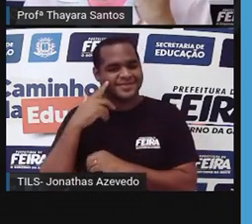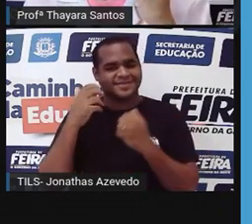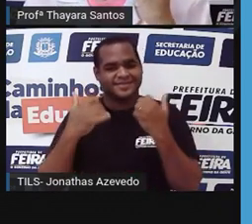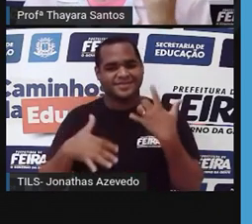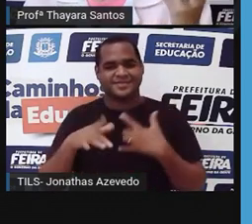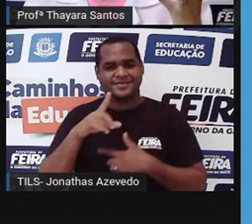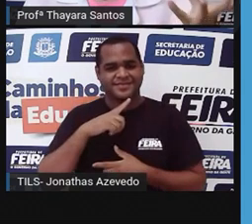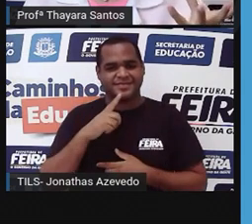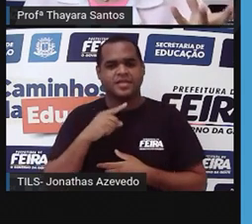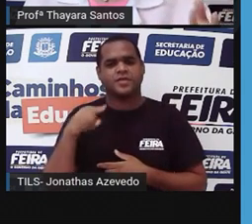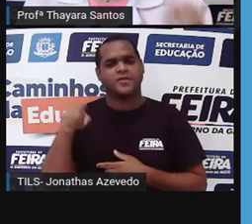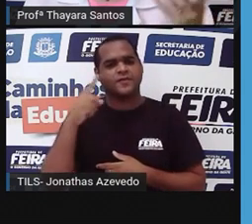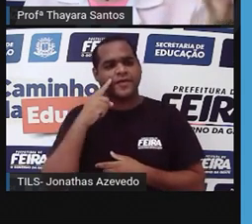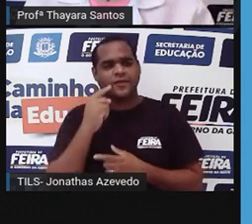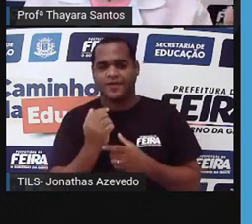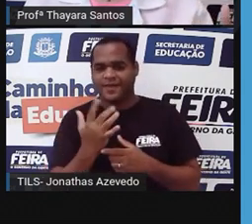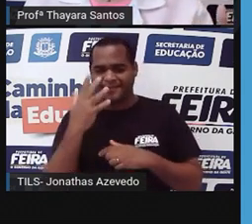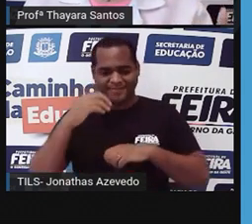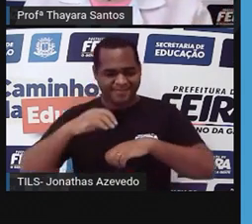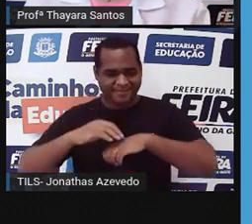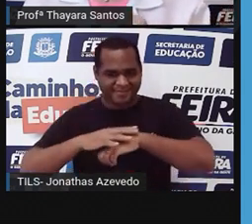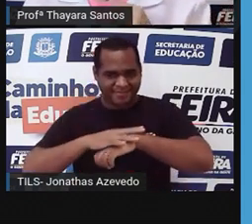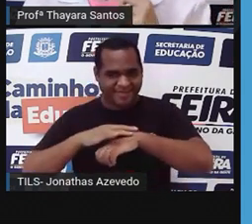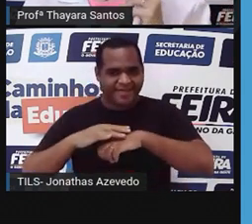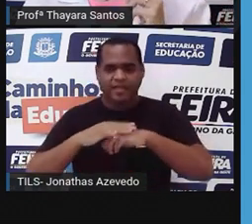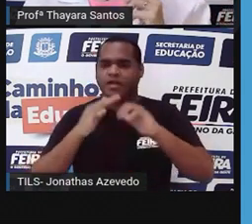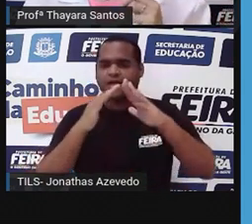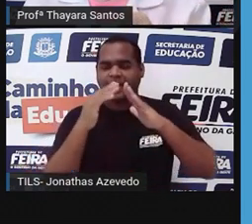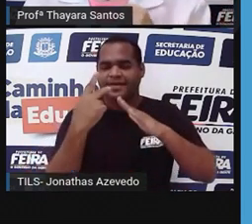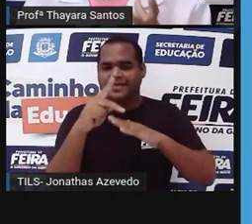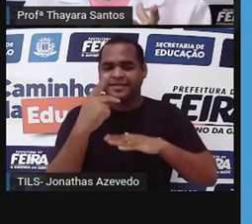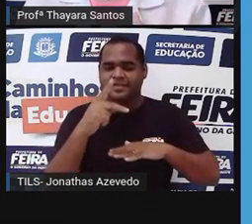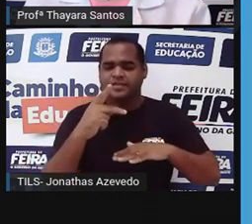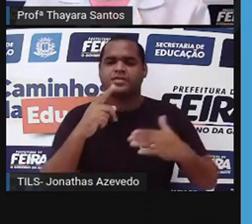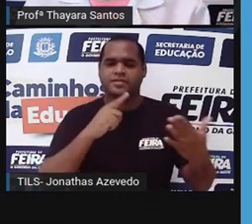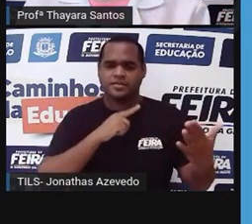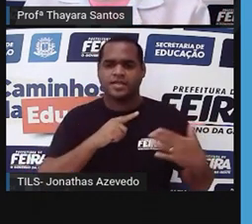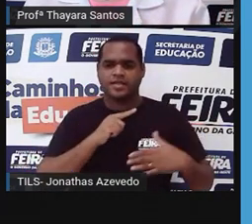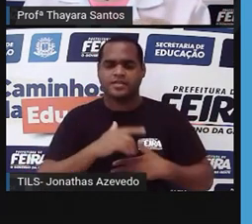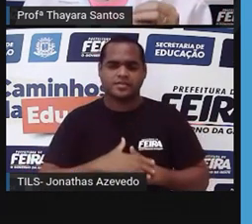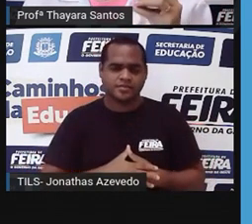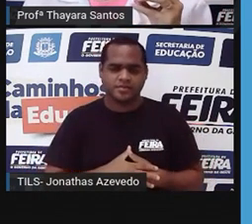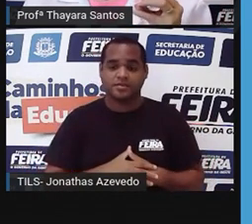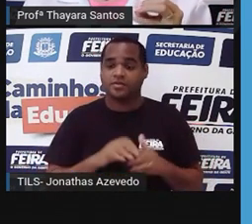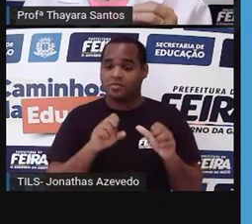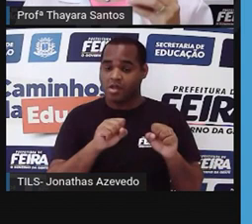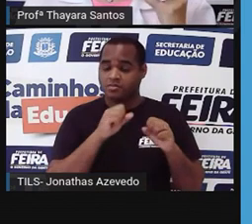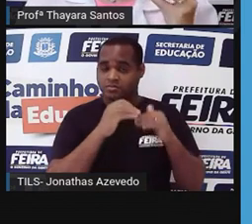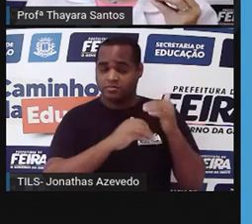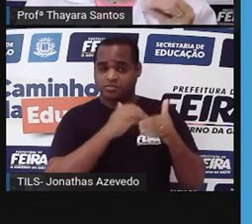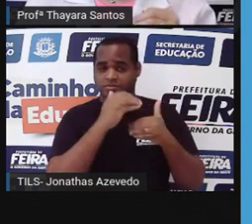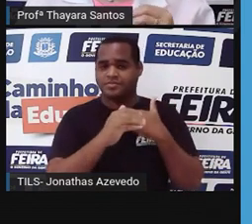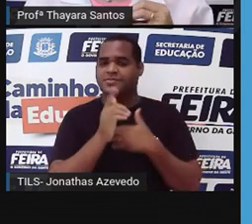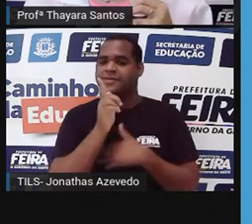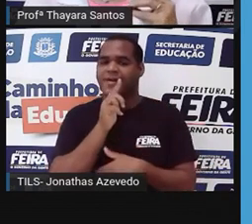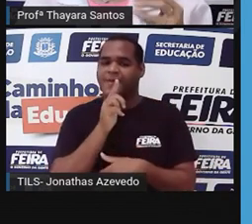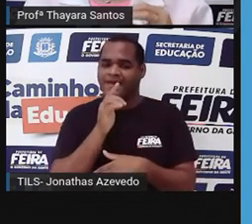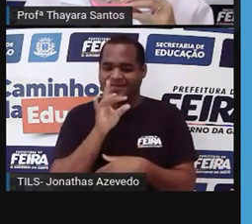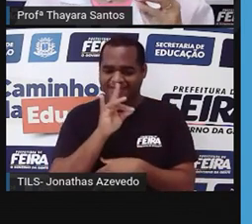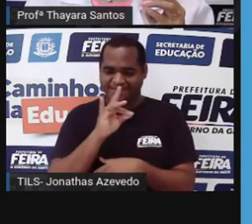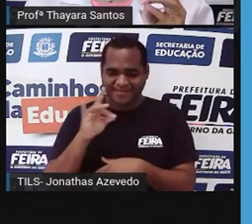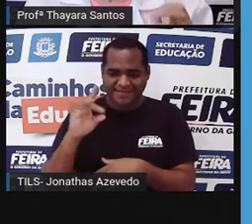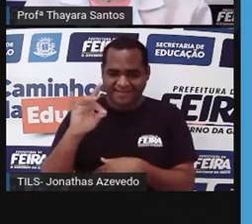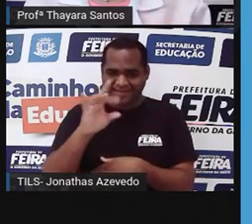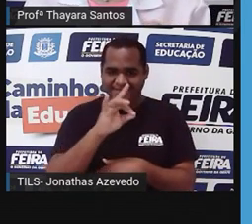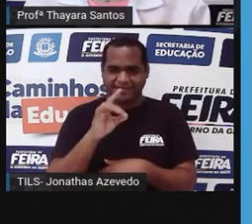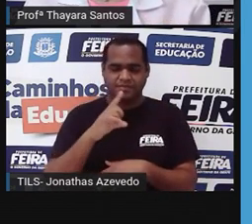e muitas vezes aí na casa de vocês. Elas costumam se desenvolver em locais úmidos, assim num cantinho,